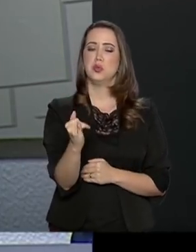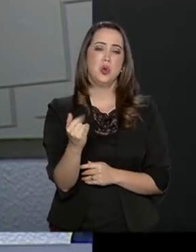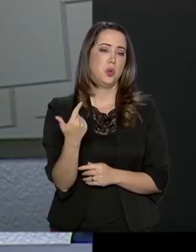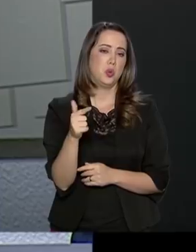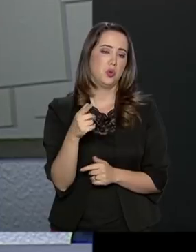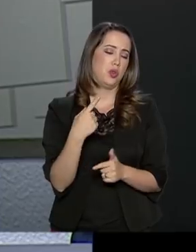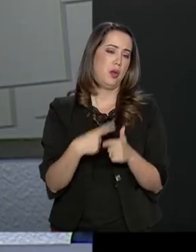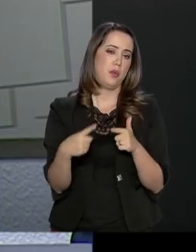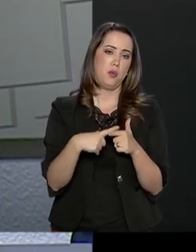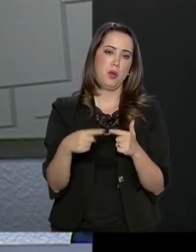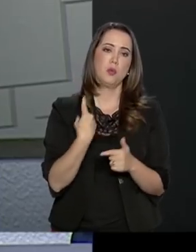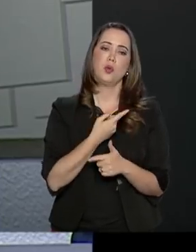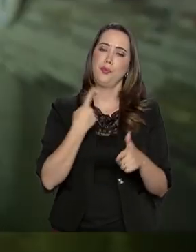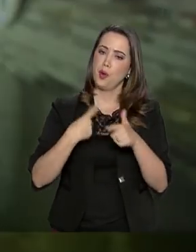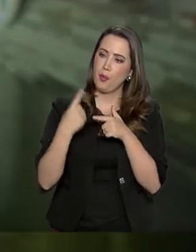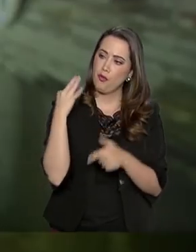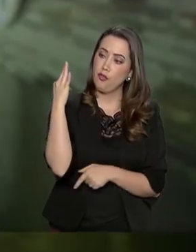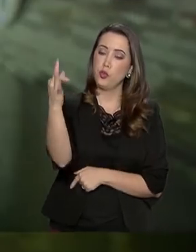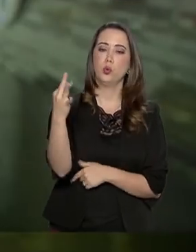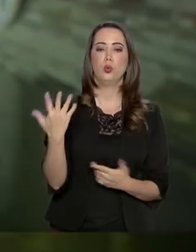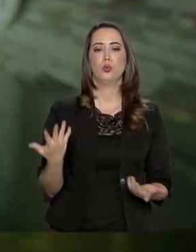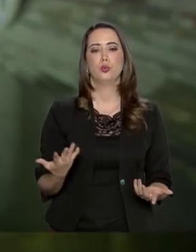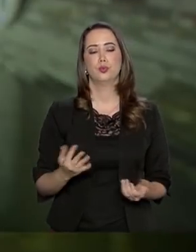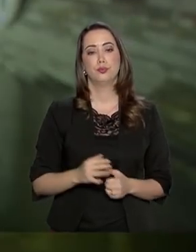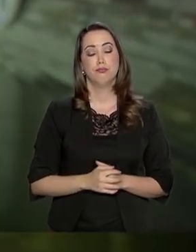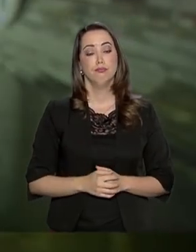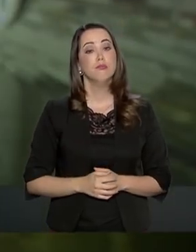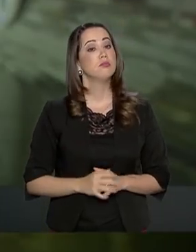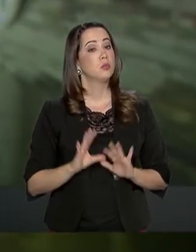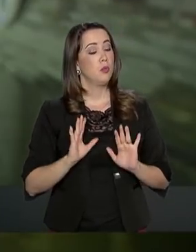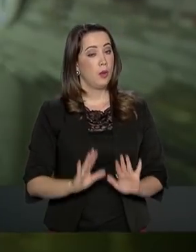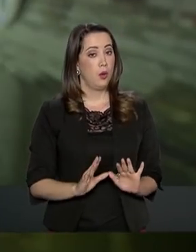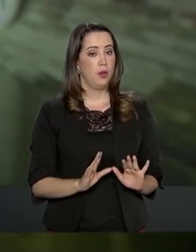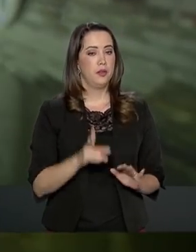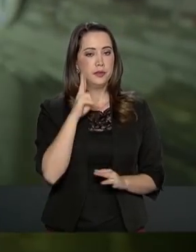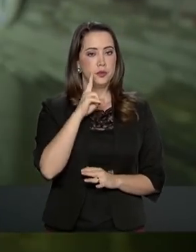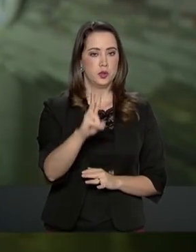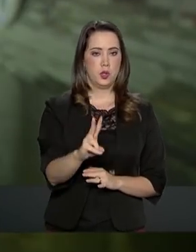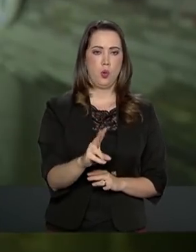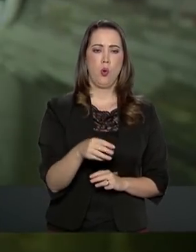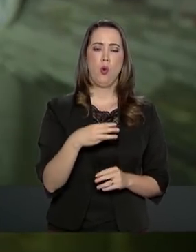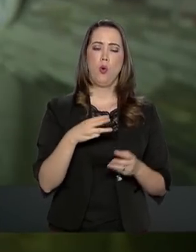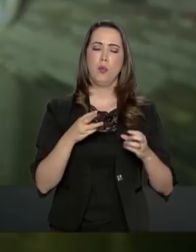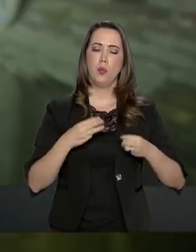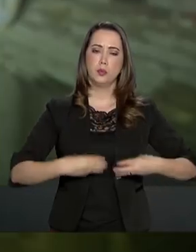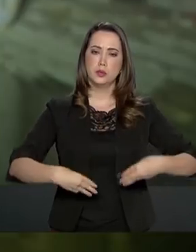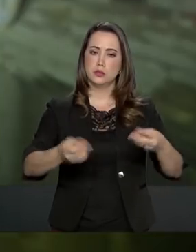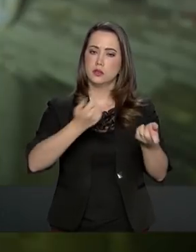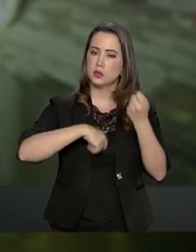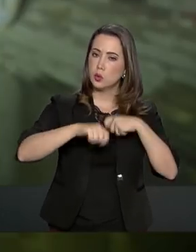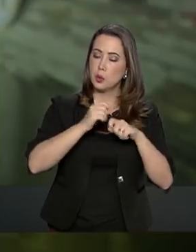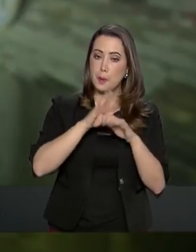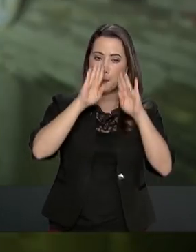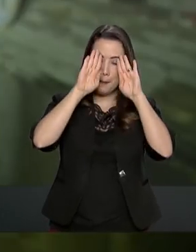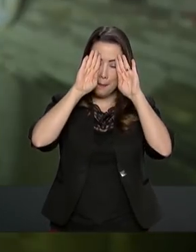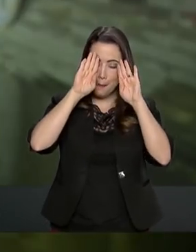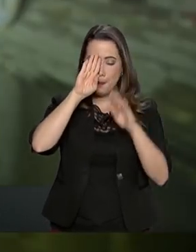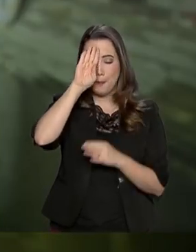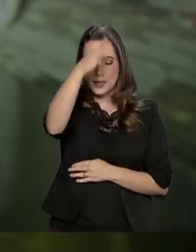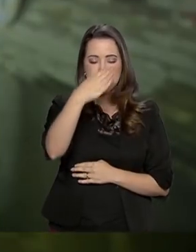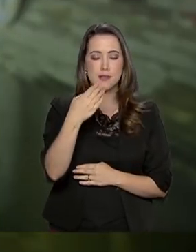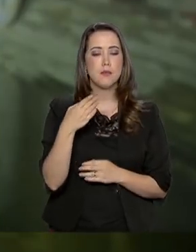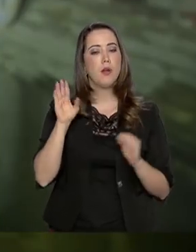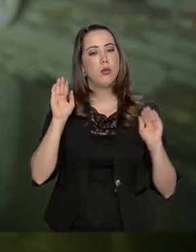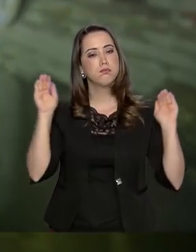nós estamos sacando contra nossos filhos e netos. Considerada pela equipe econômica do governo como medida prioritária para a recuperação das